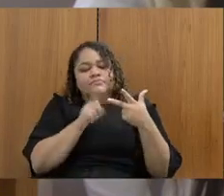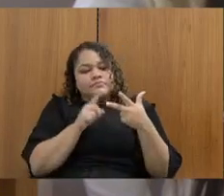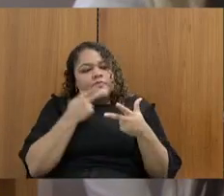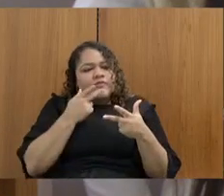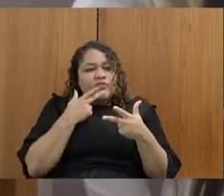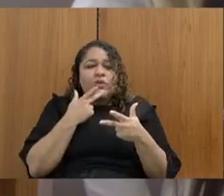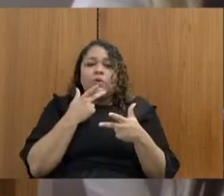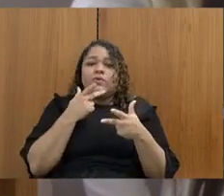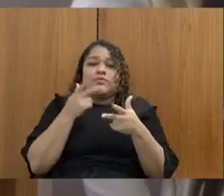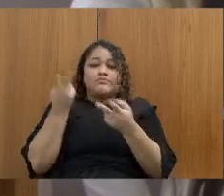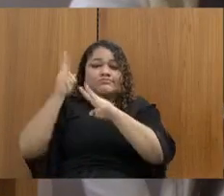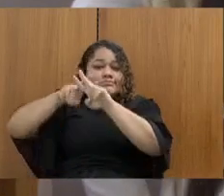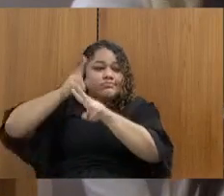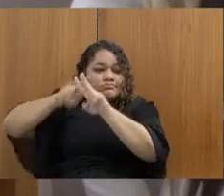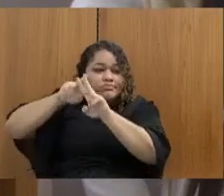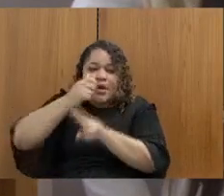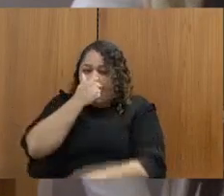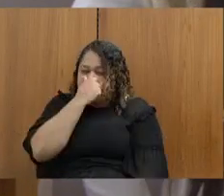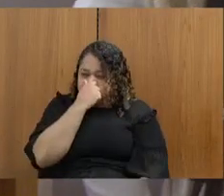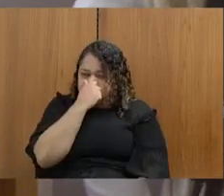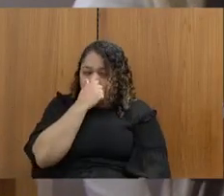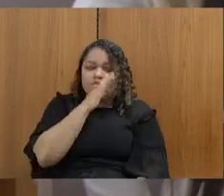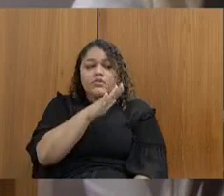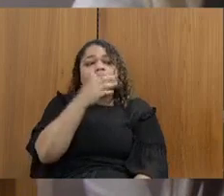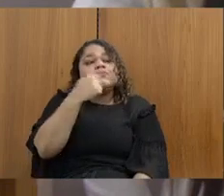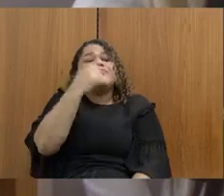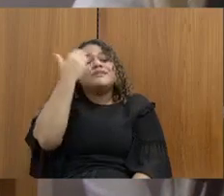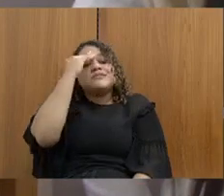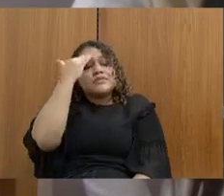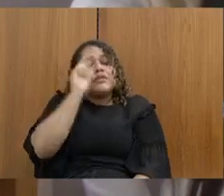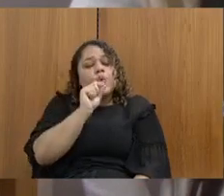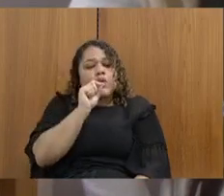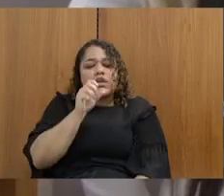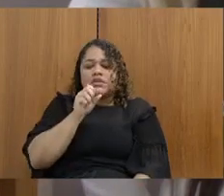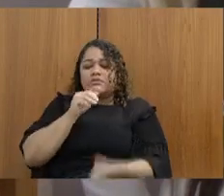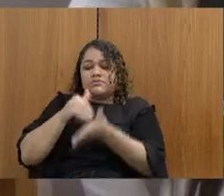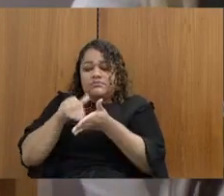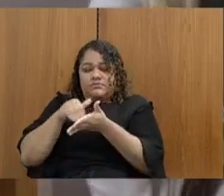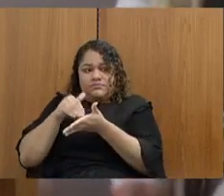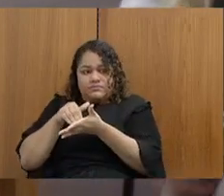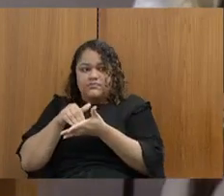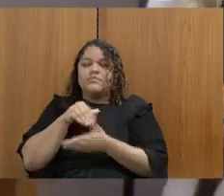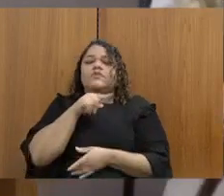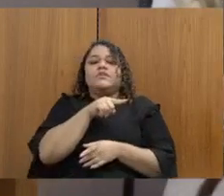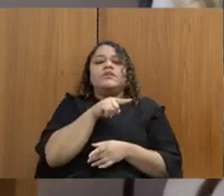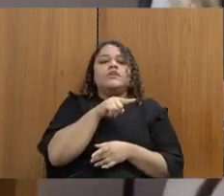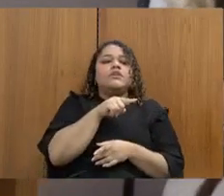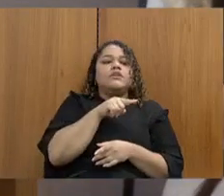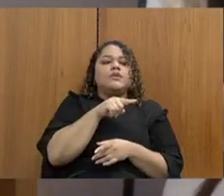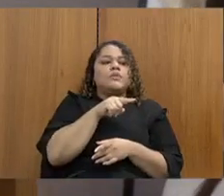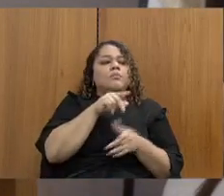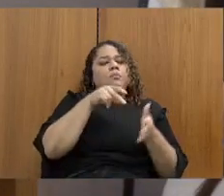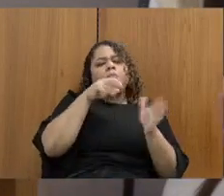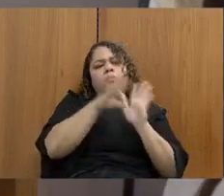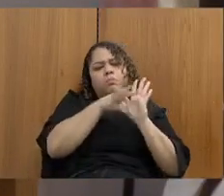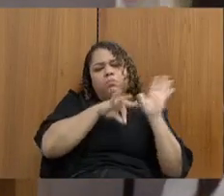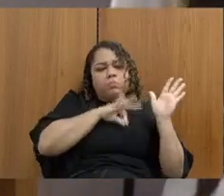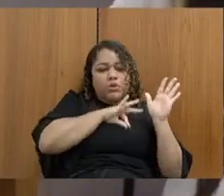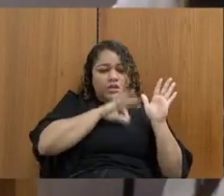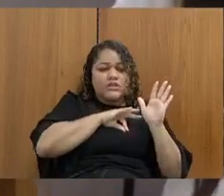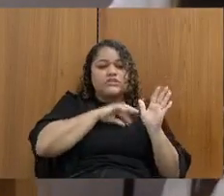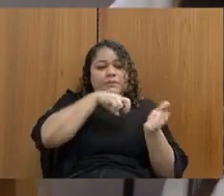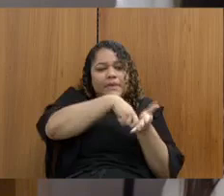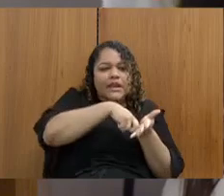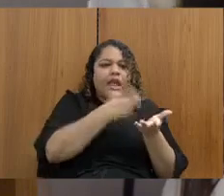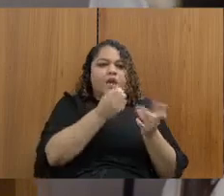Vocês têm que entender que a SEJUSP, a Polícia Penal, o Socioeducativo, de uma forma muito simplificada,